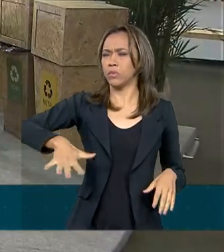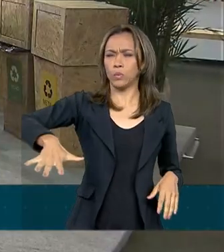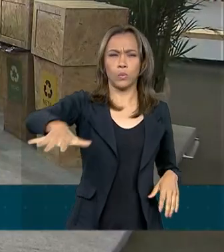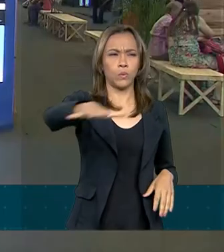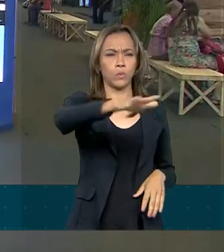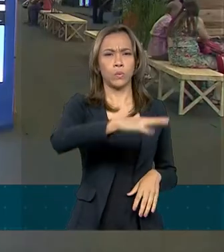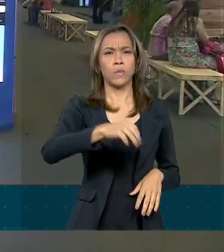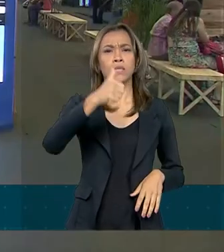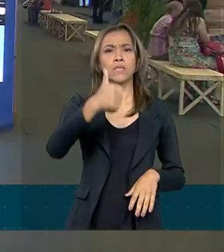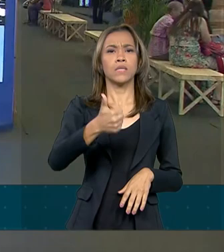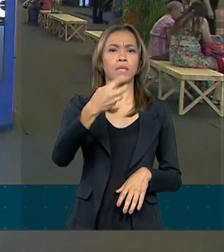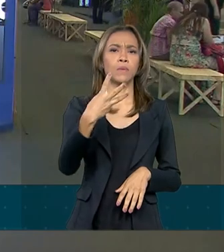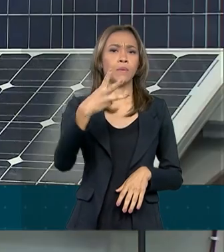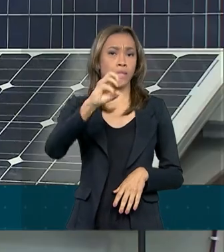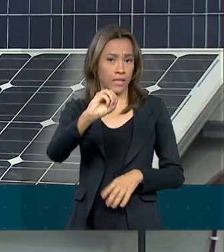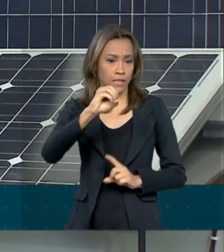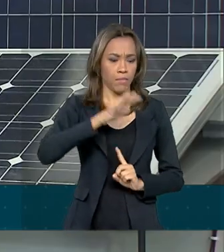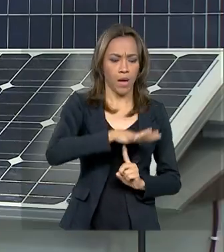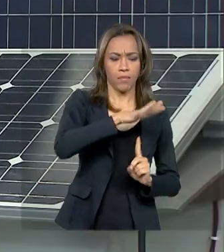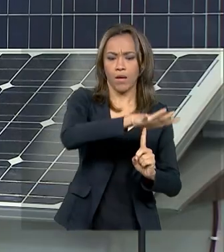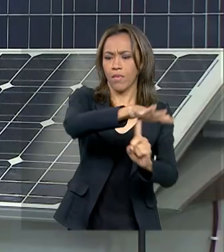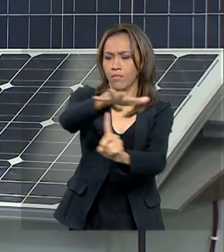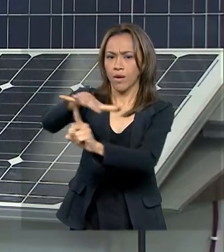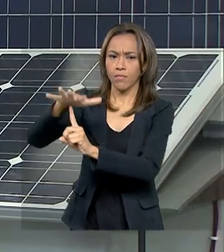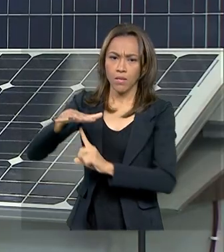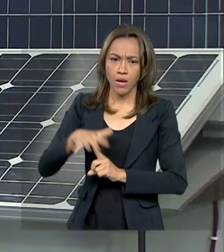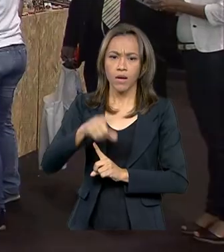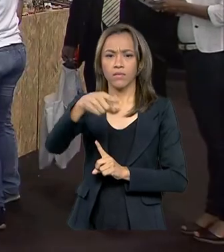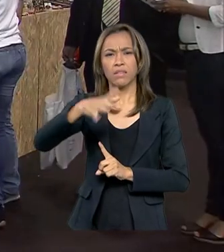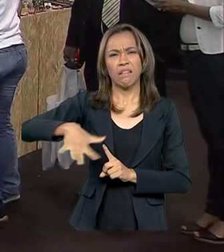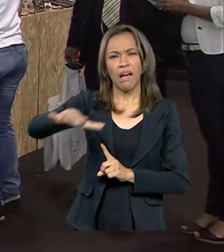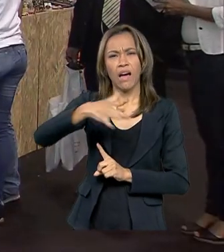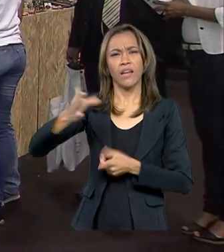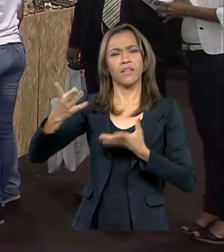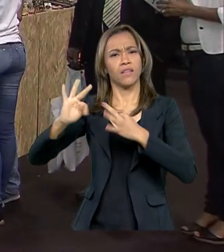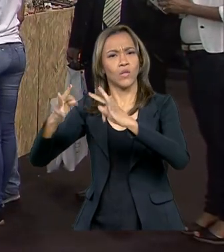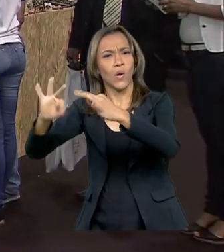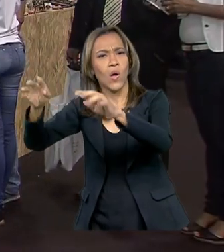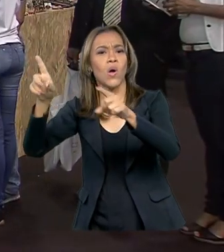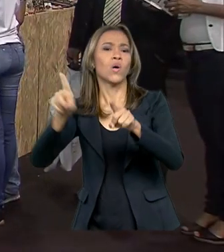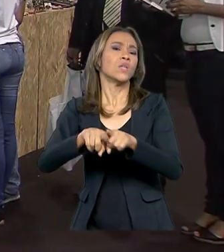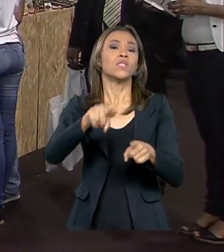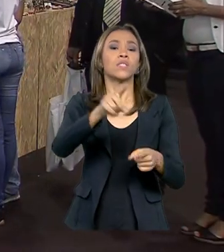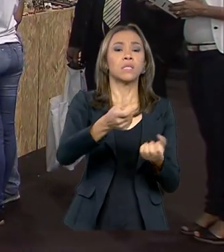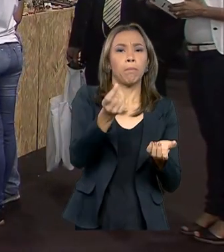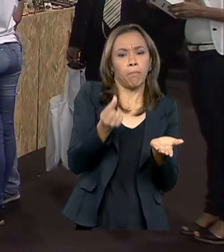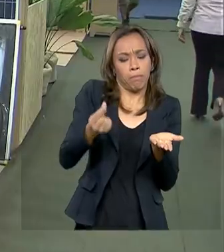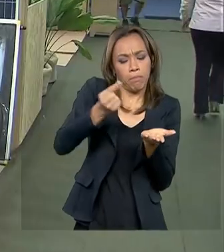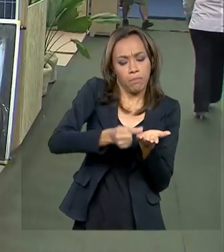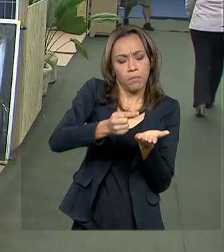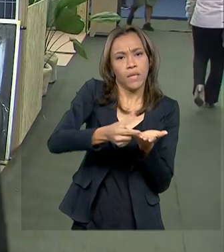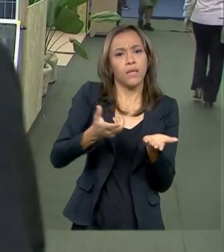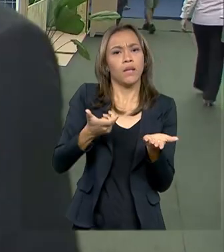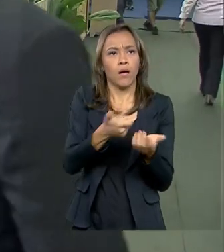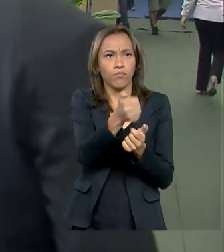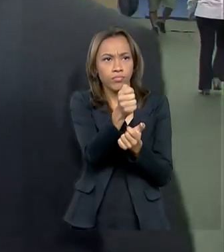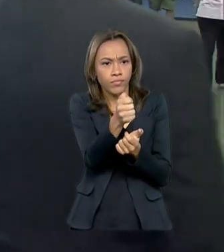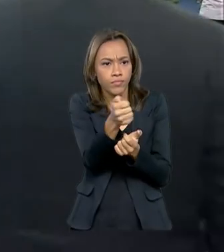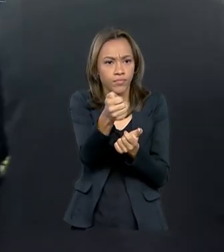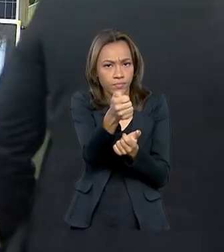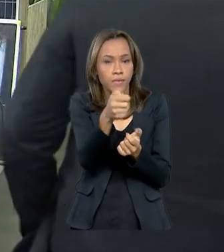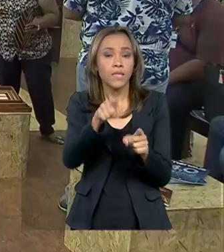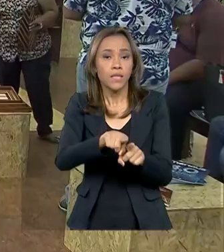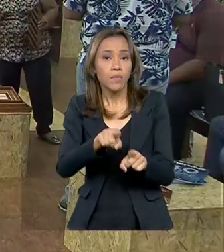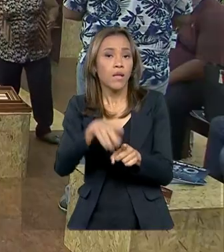estandes, dos eletrônicos à mais alta tecnologia, das pilhas ao Bluetooth ou Wi-Fi. Tudo fabricado